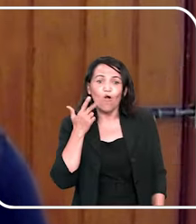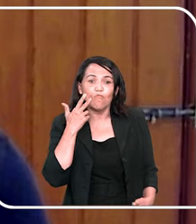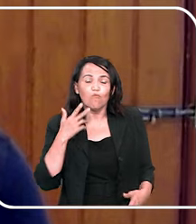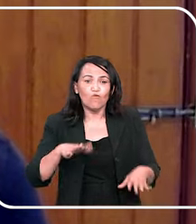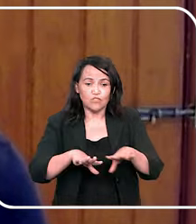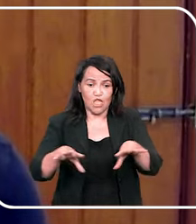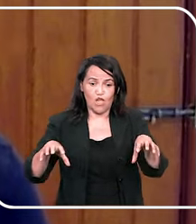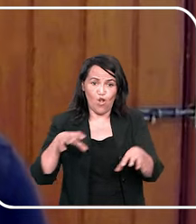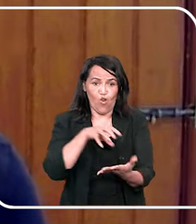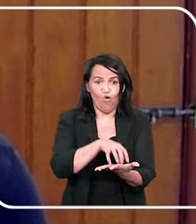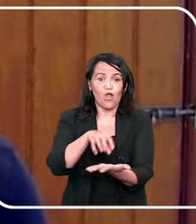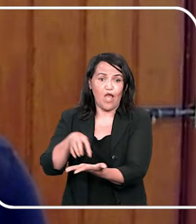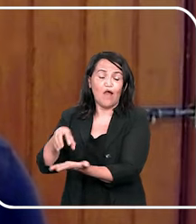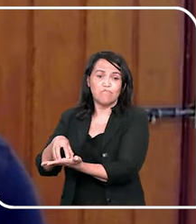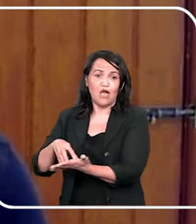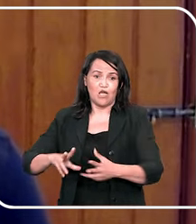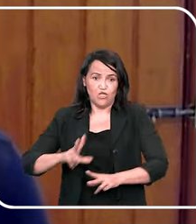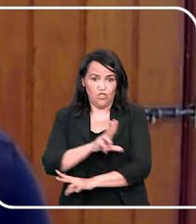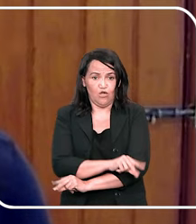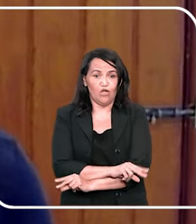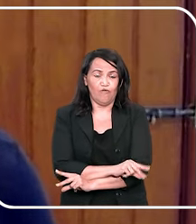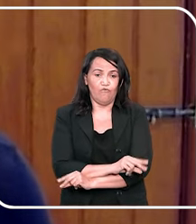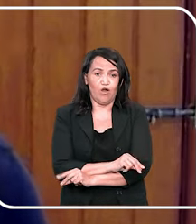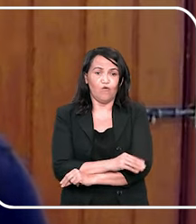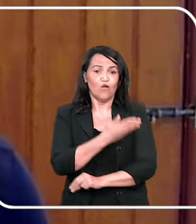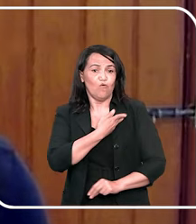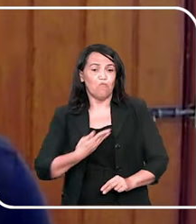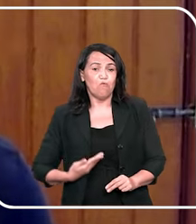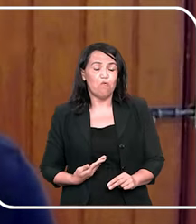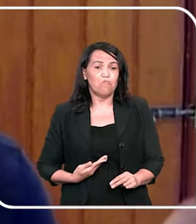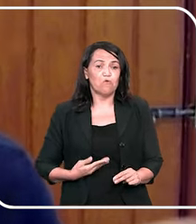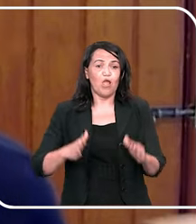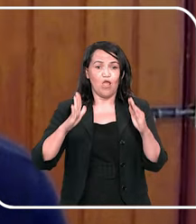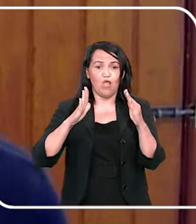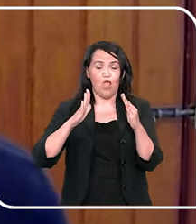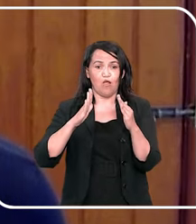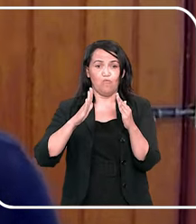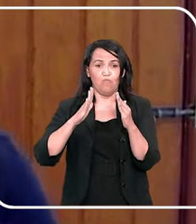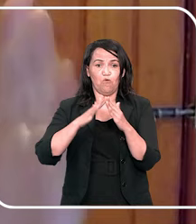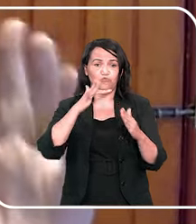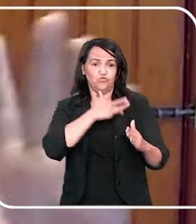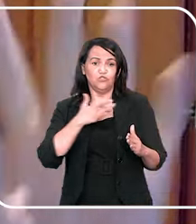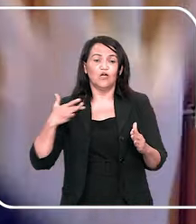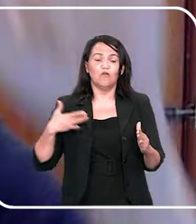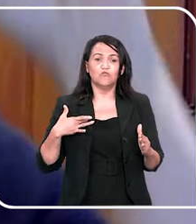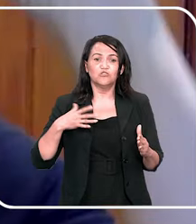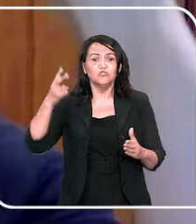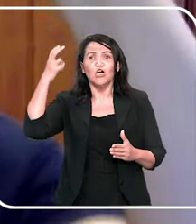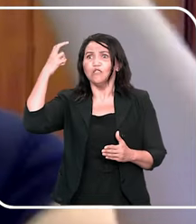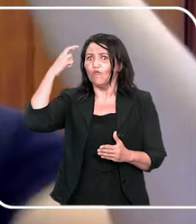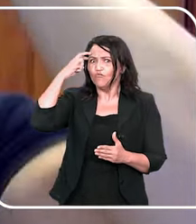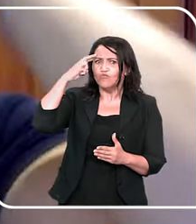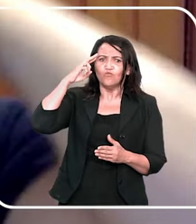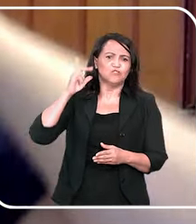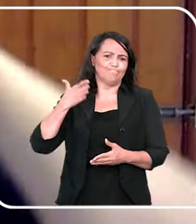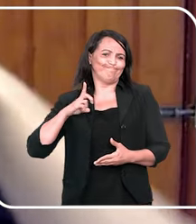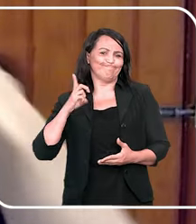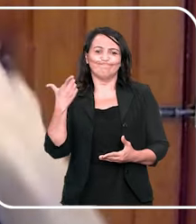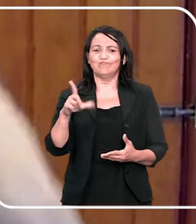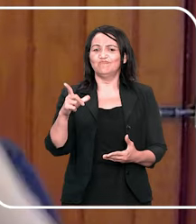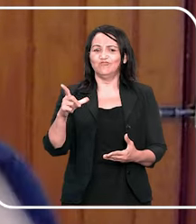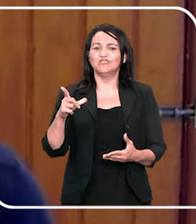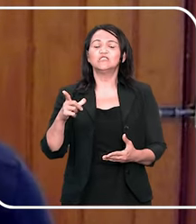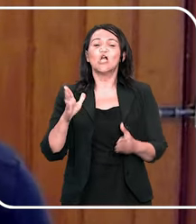menos comum ter espaços para trocar a fralda, então em qualquer algum público, no posto de saúde, não existia essa cultura nossa hoje, que